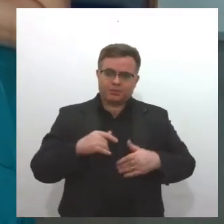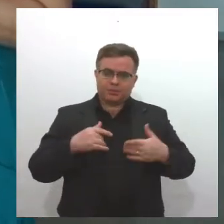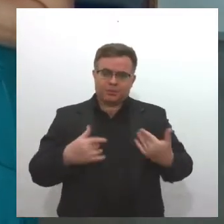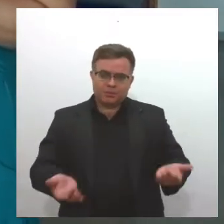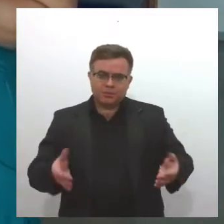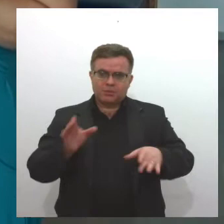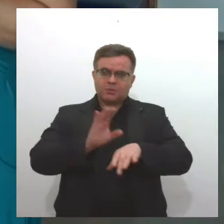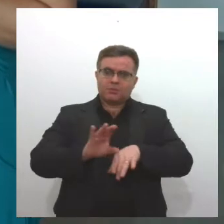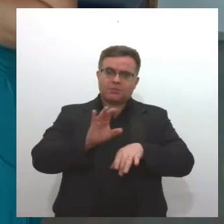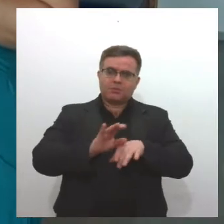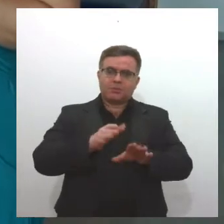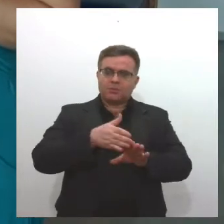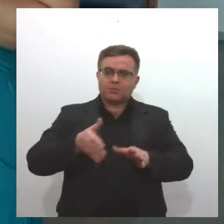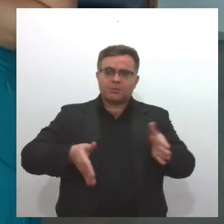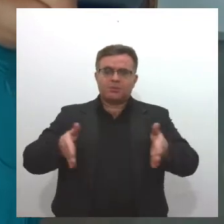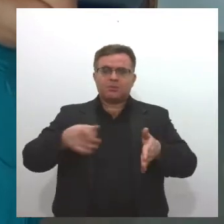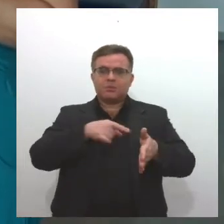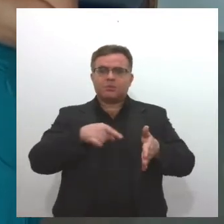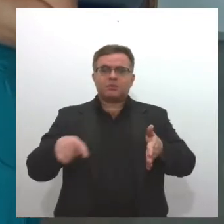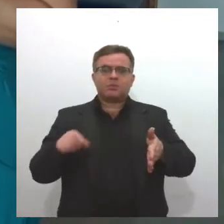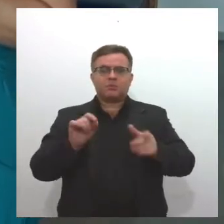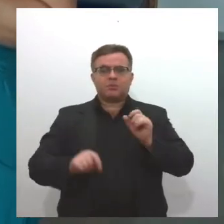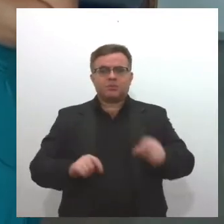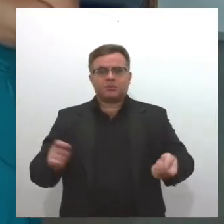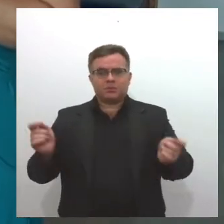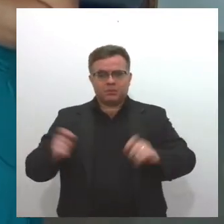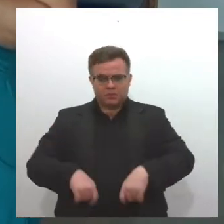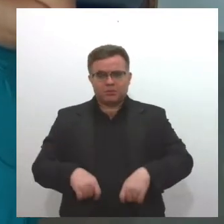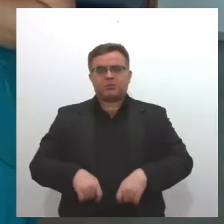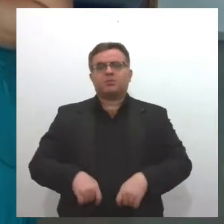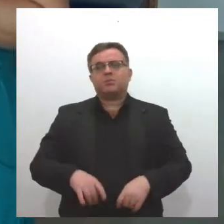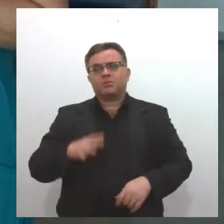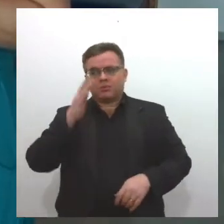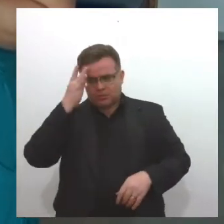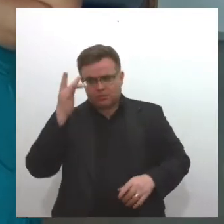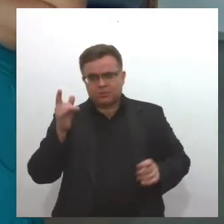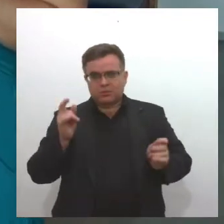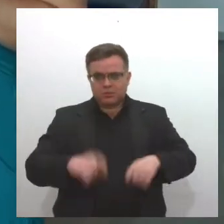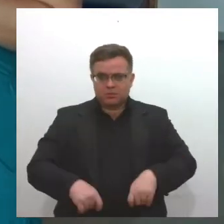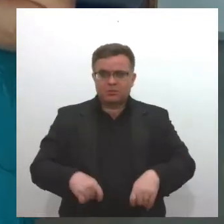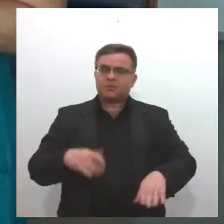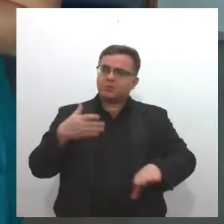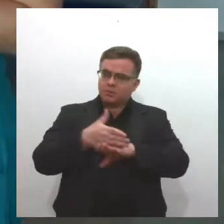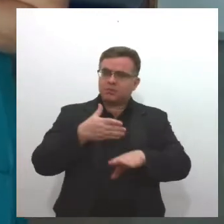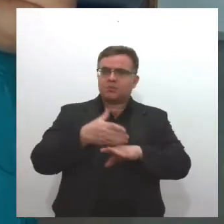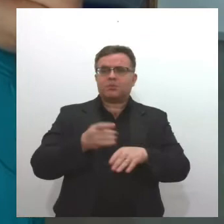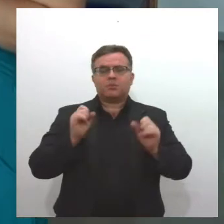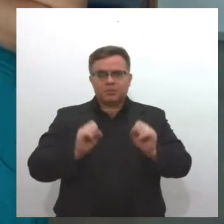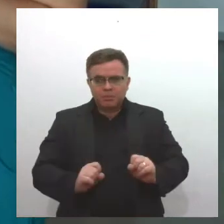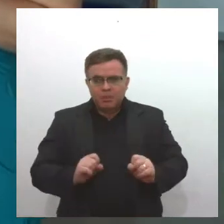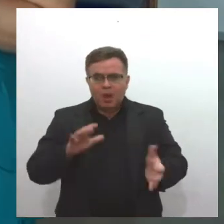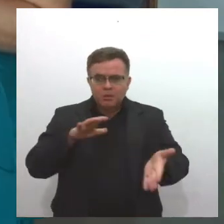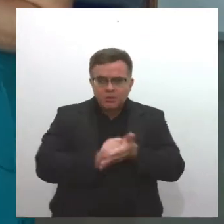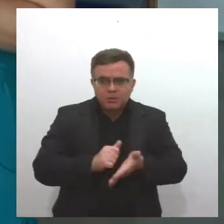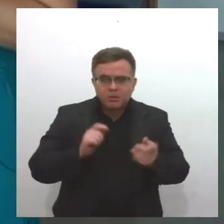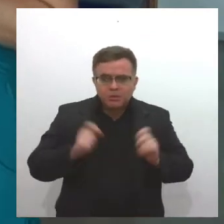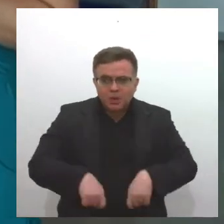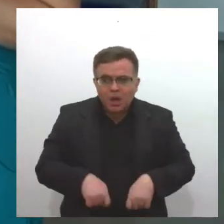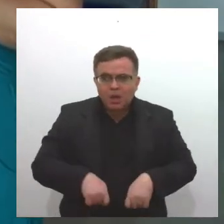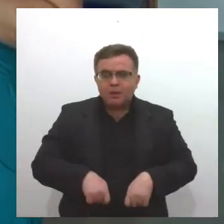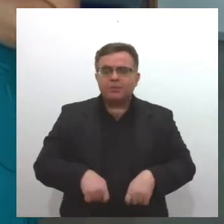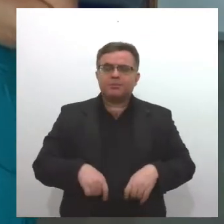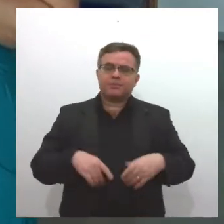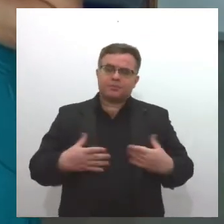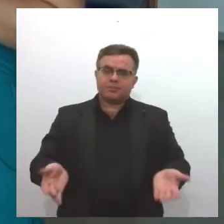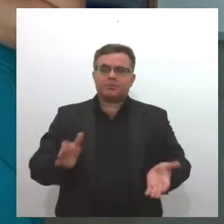período desse curso, ainda é possível que amanhã, depois de amanhã, as pessoas estejam fazendo a sua inscrição participando.